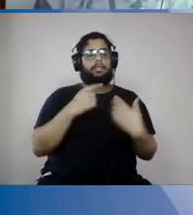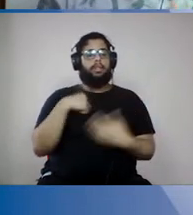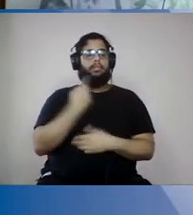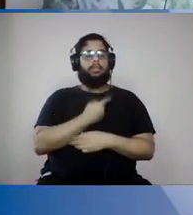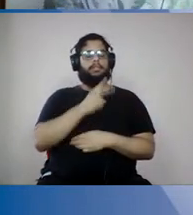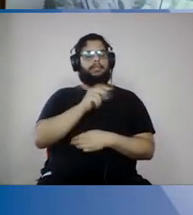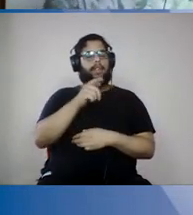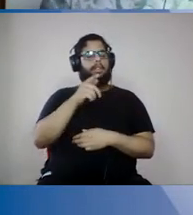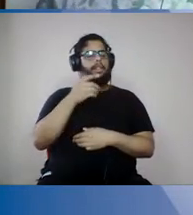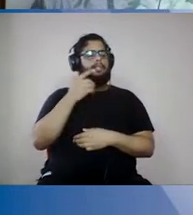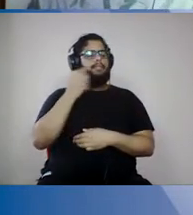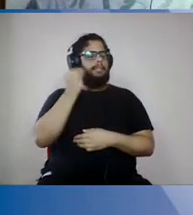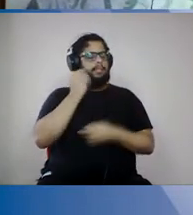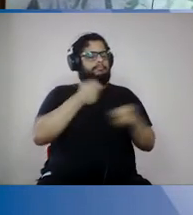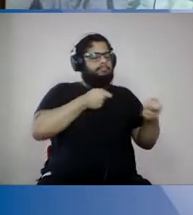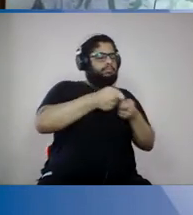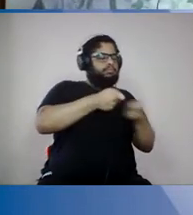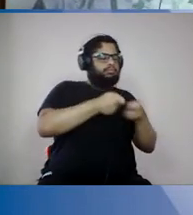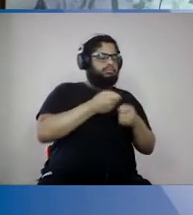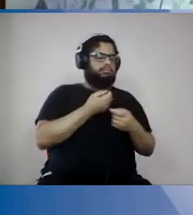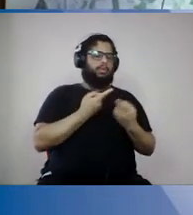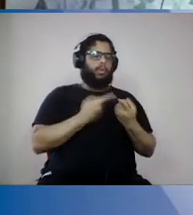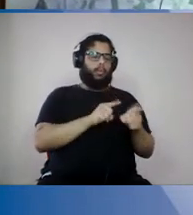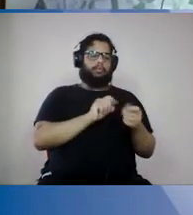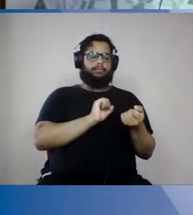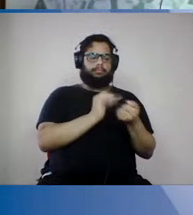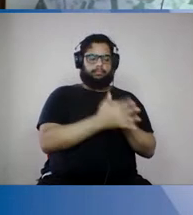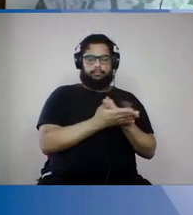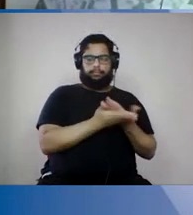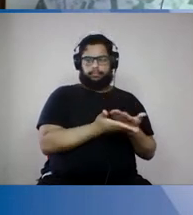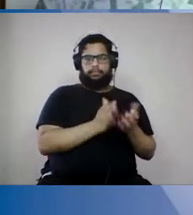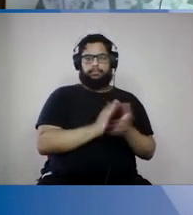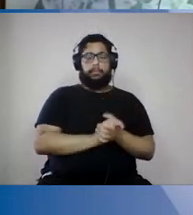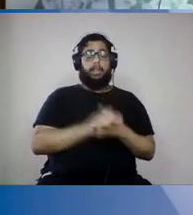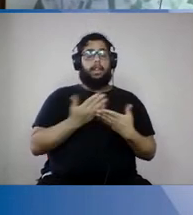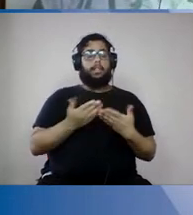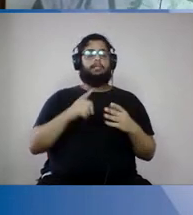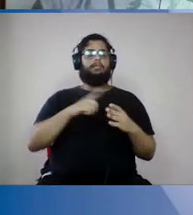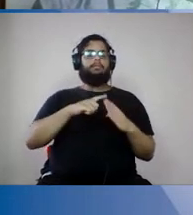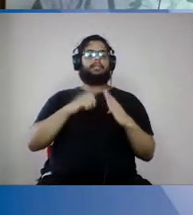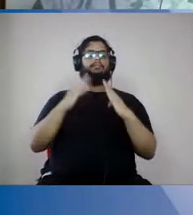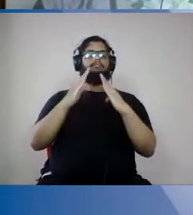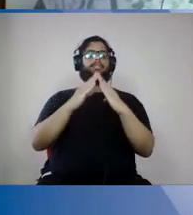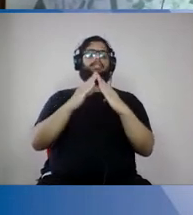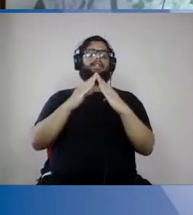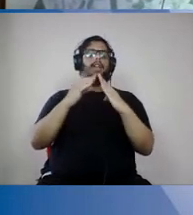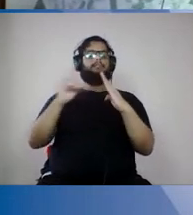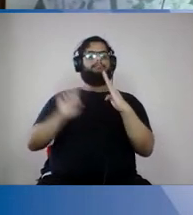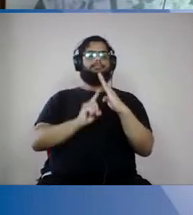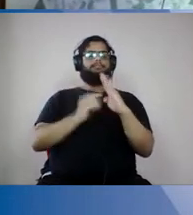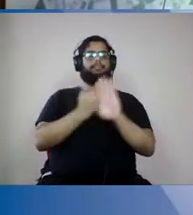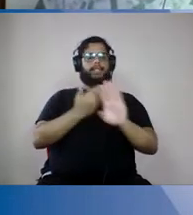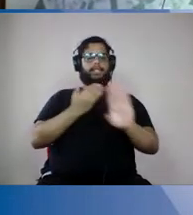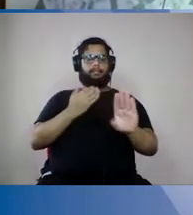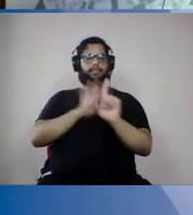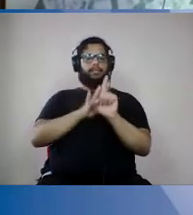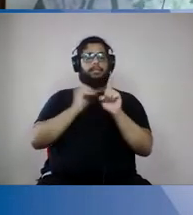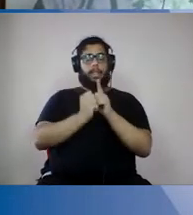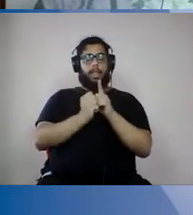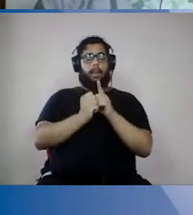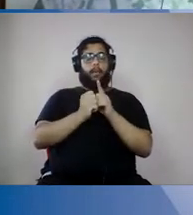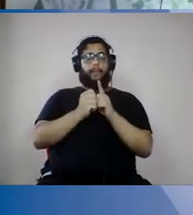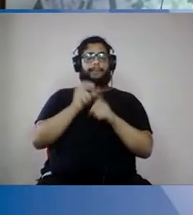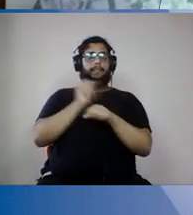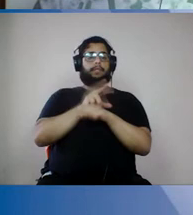combater o vírus no foco. Quando eu faço distanciamento social e isolamento social, eu paro de circular o vírus na comunidade,